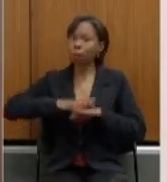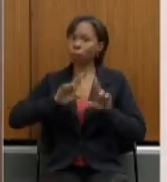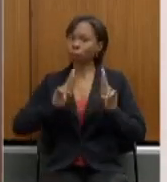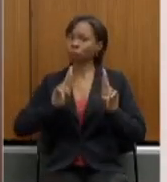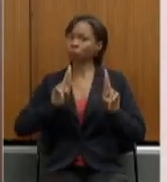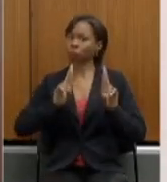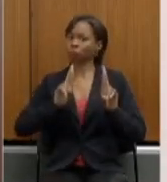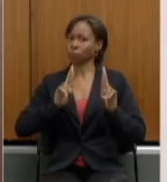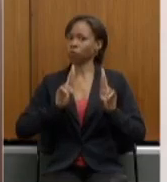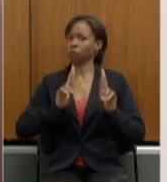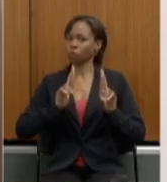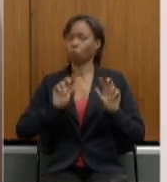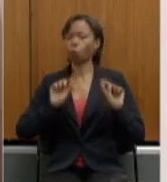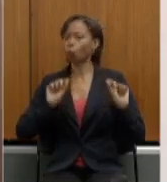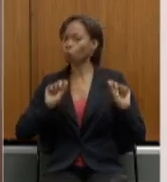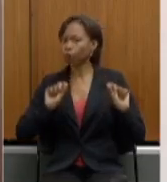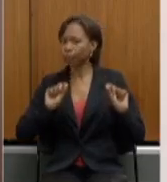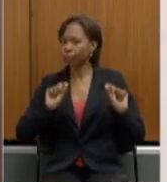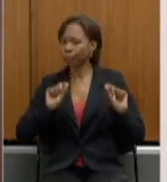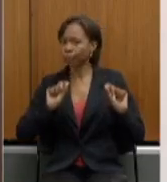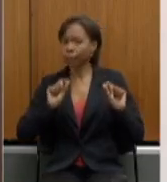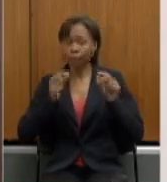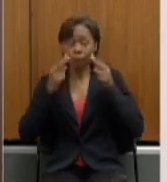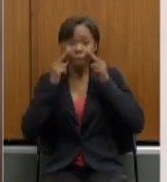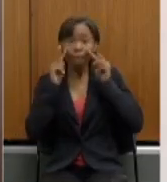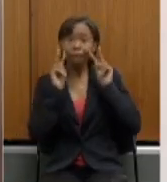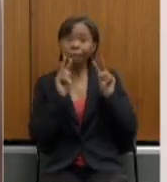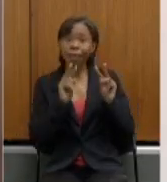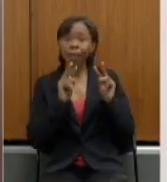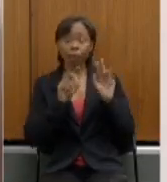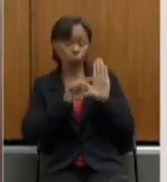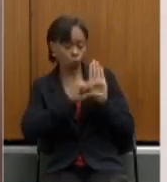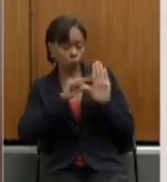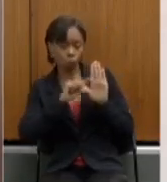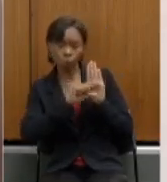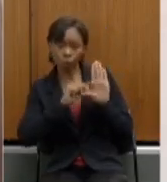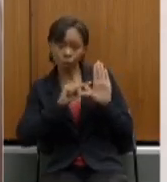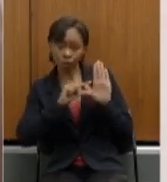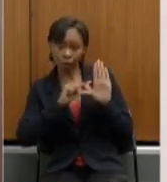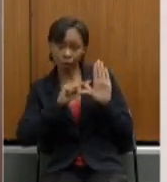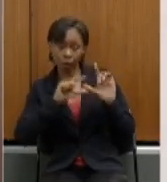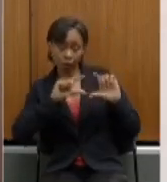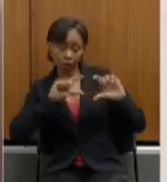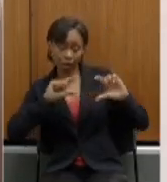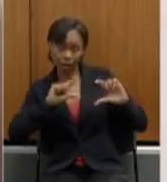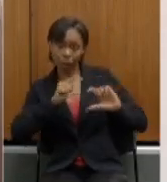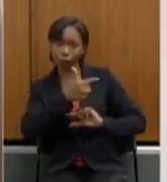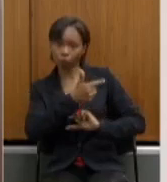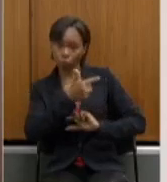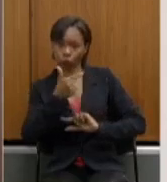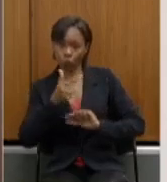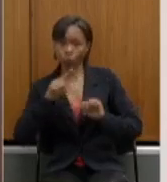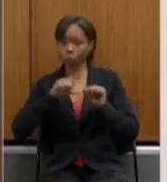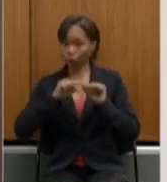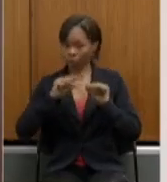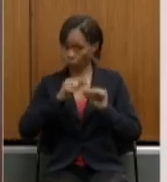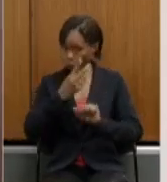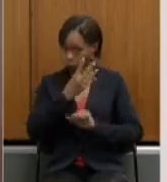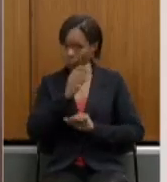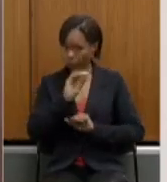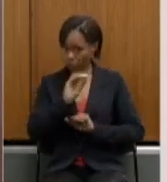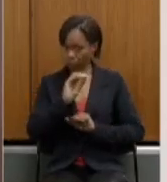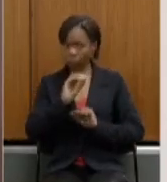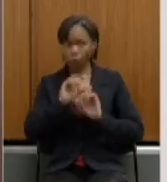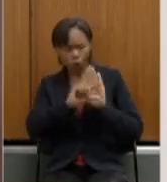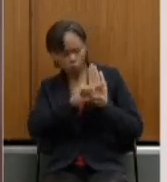foi a observação que consta do parágrafo 22, certo? Do artigo 40. Pelo